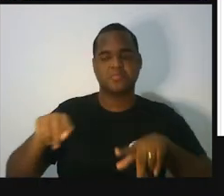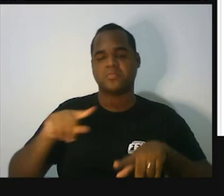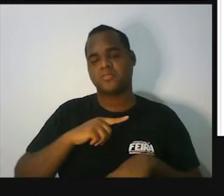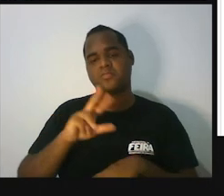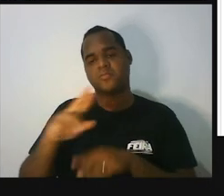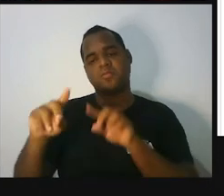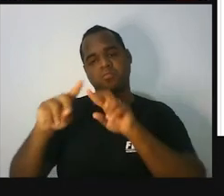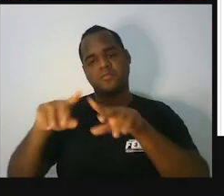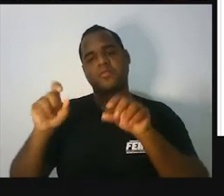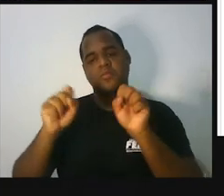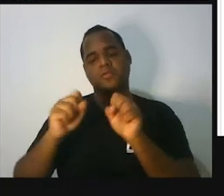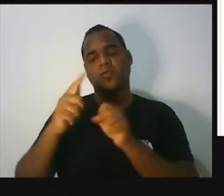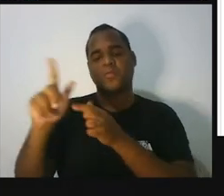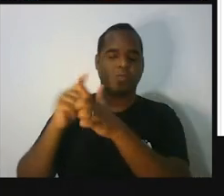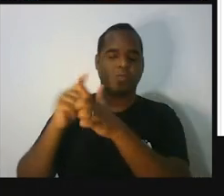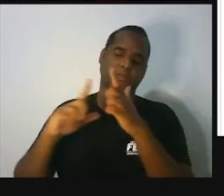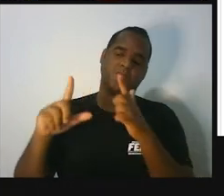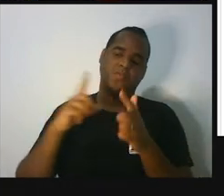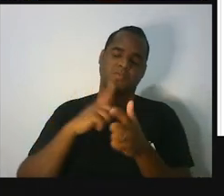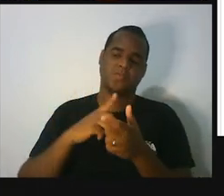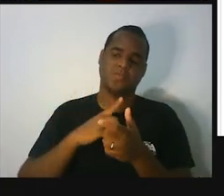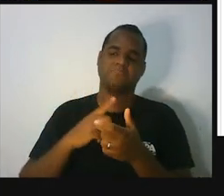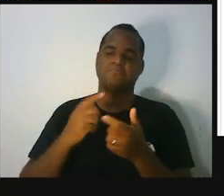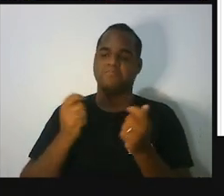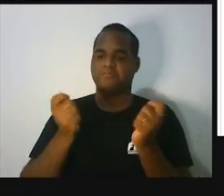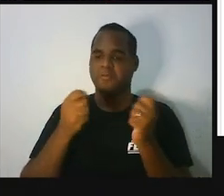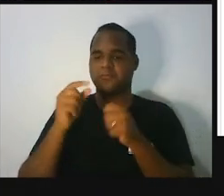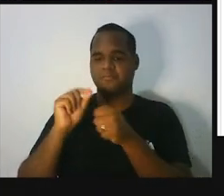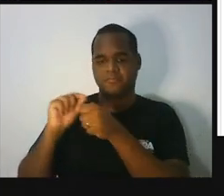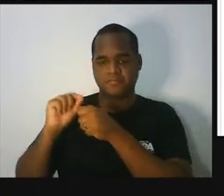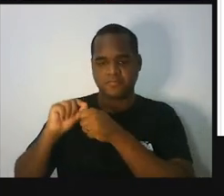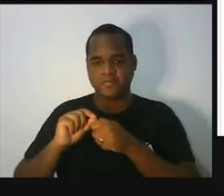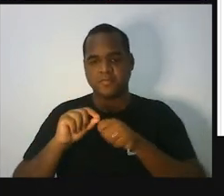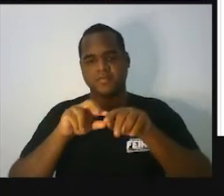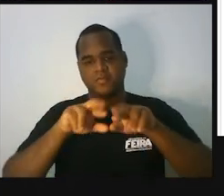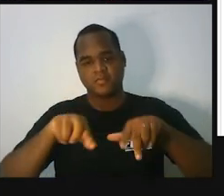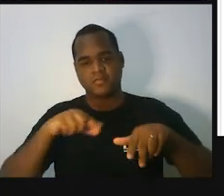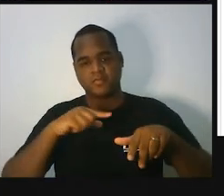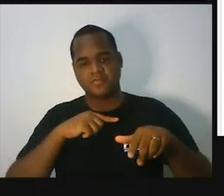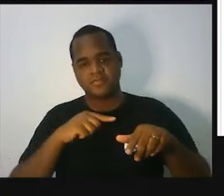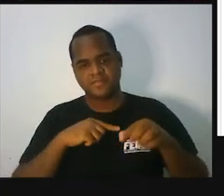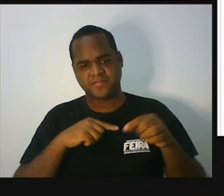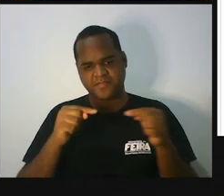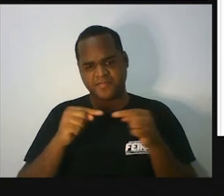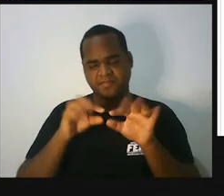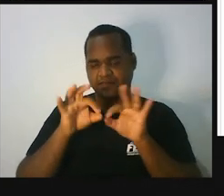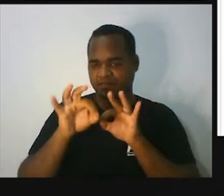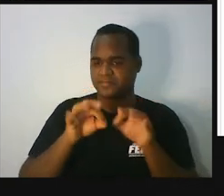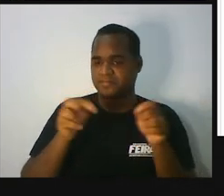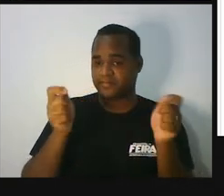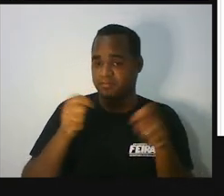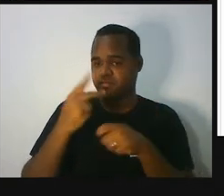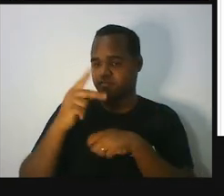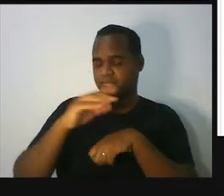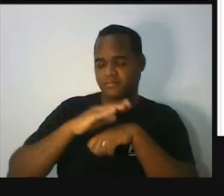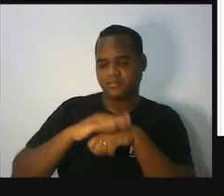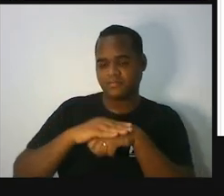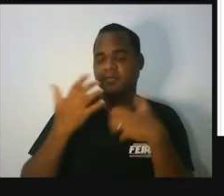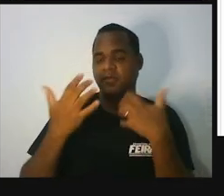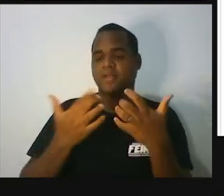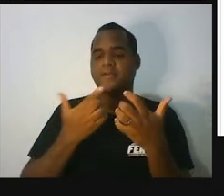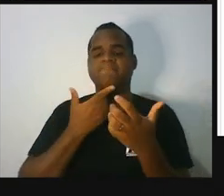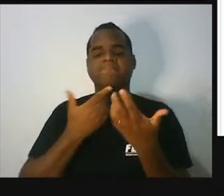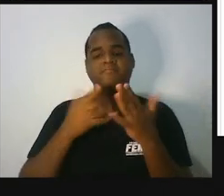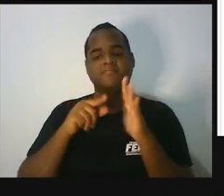com outras medidas que você vai fazendo aí, tá? Em suas construções, caso você queira fazer essa